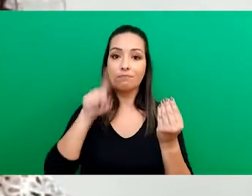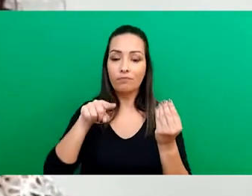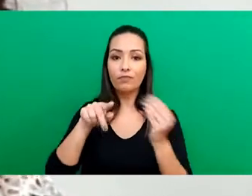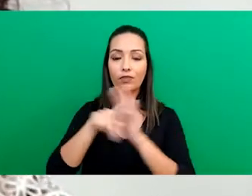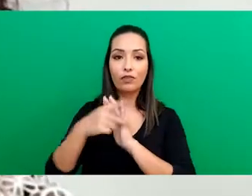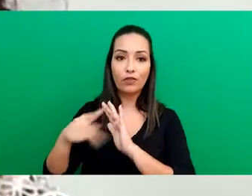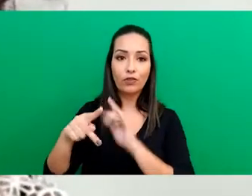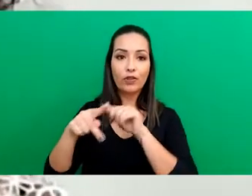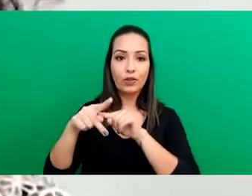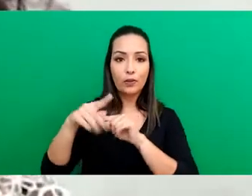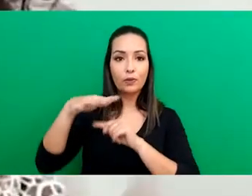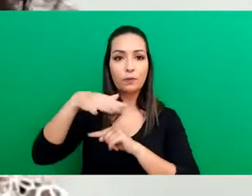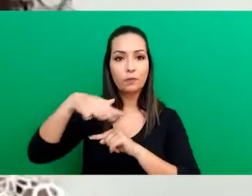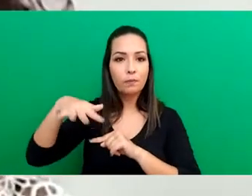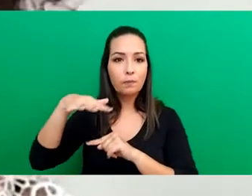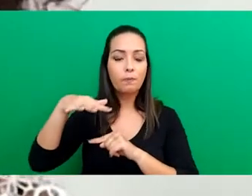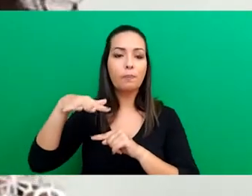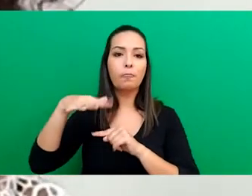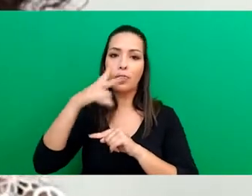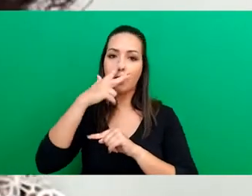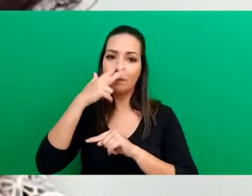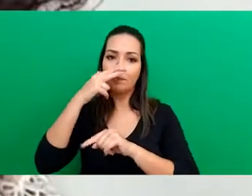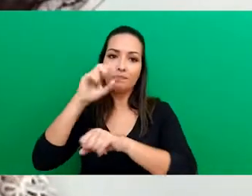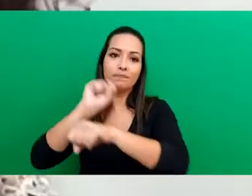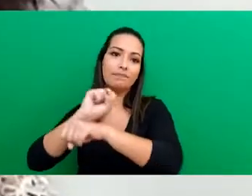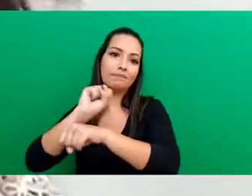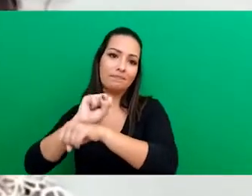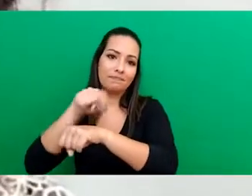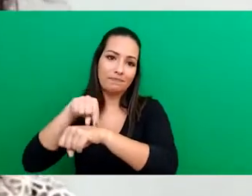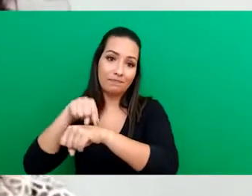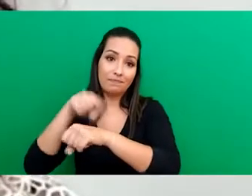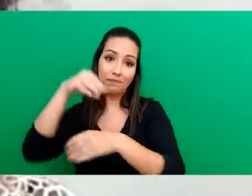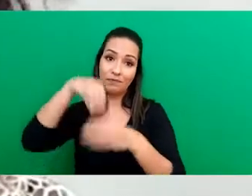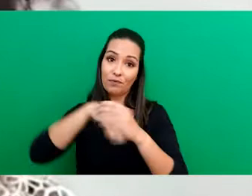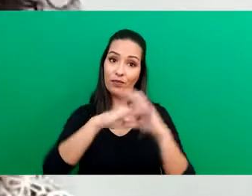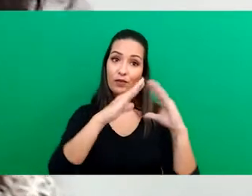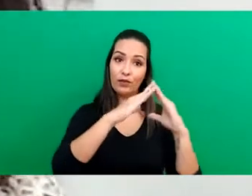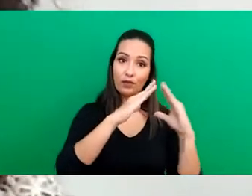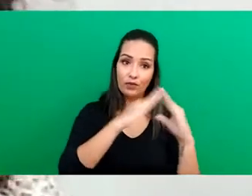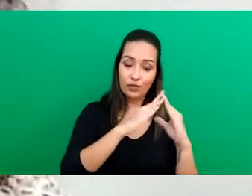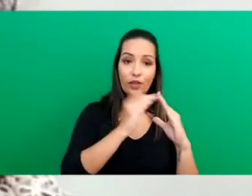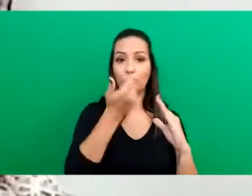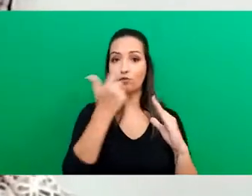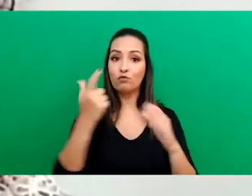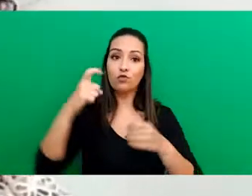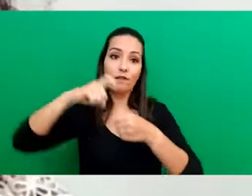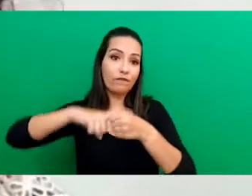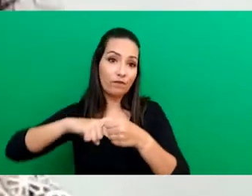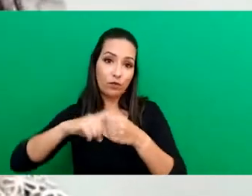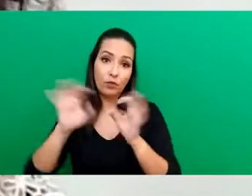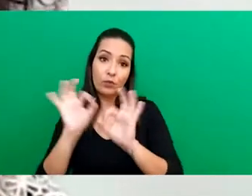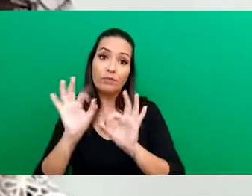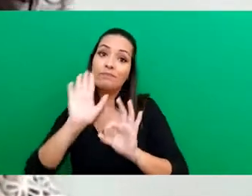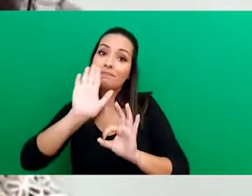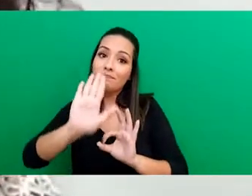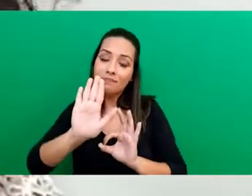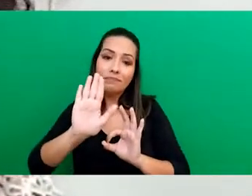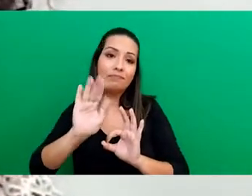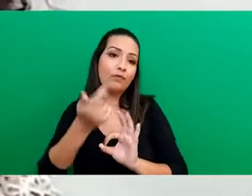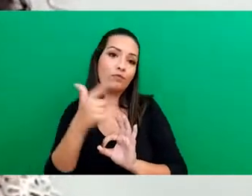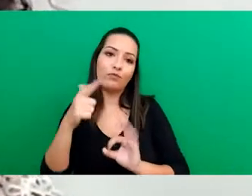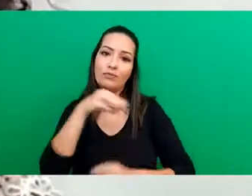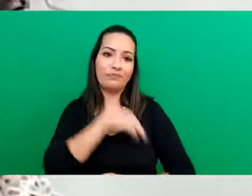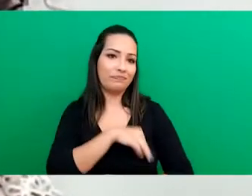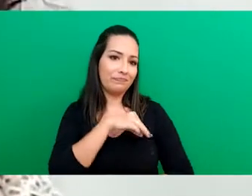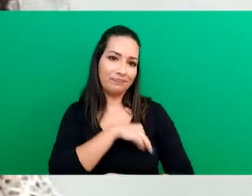estado de repouso, ficando em casa, sem perder o seu vínculo, mas também sem receber alguma